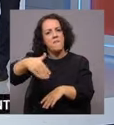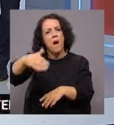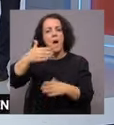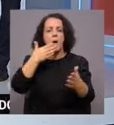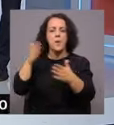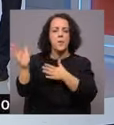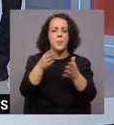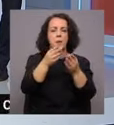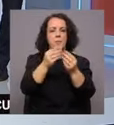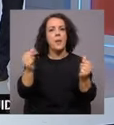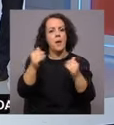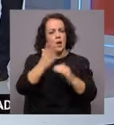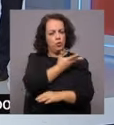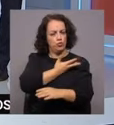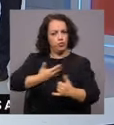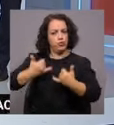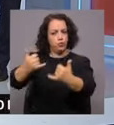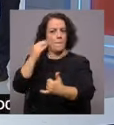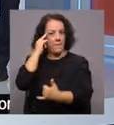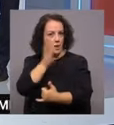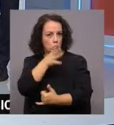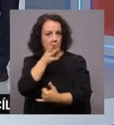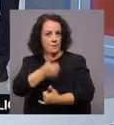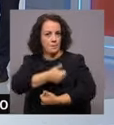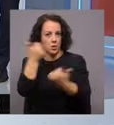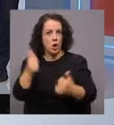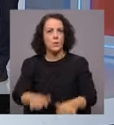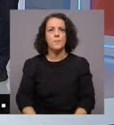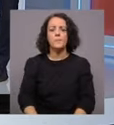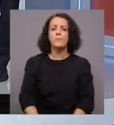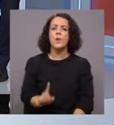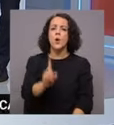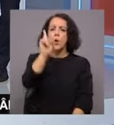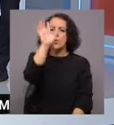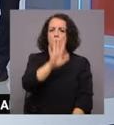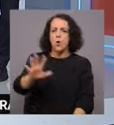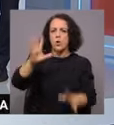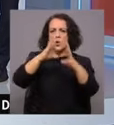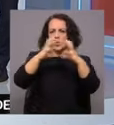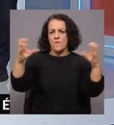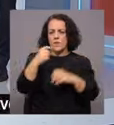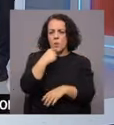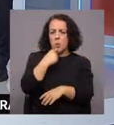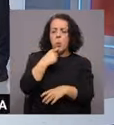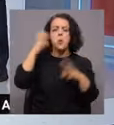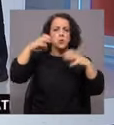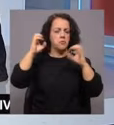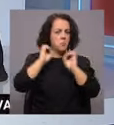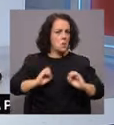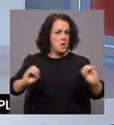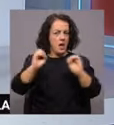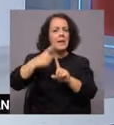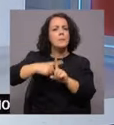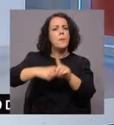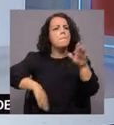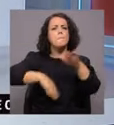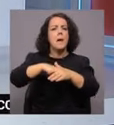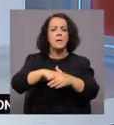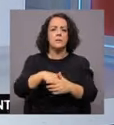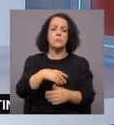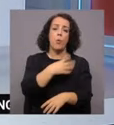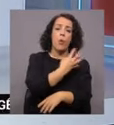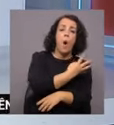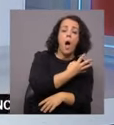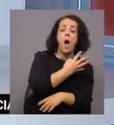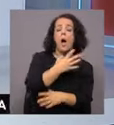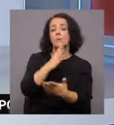depois quando chegamos ao arquipélago da Madeira. Na região norte temos um dia de céu pouco nublado, sem precipitação, as máximas a rondar os 4 a 6